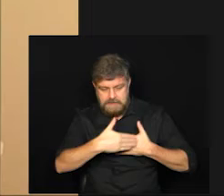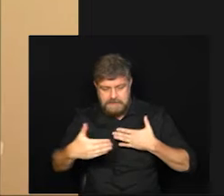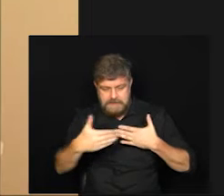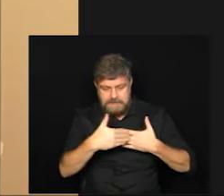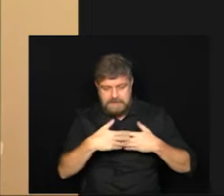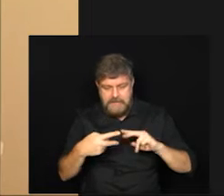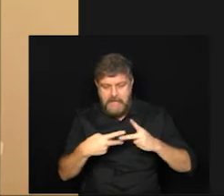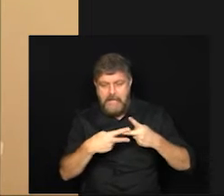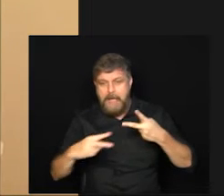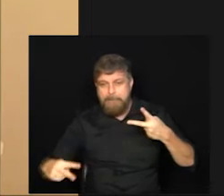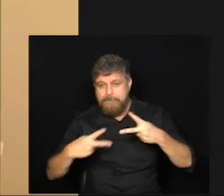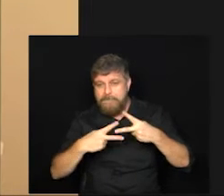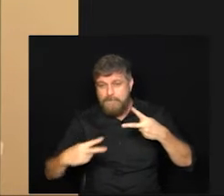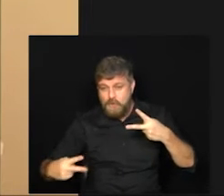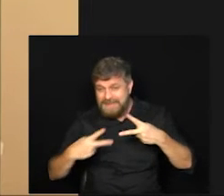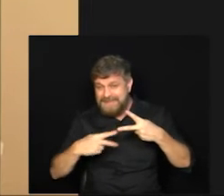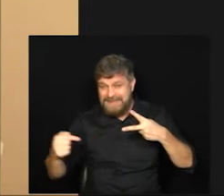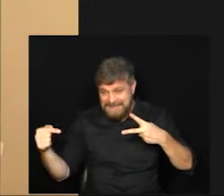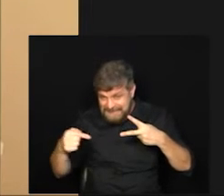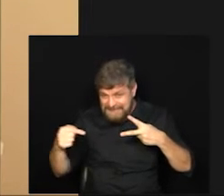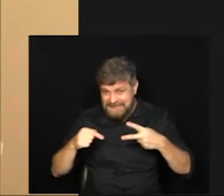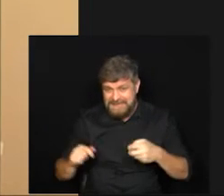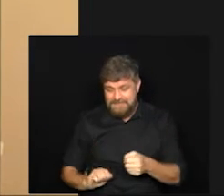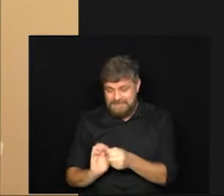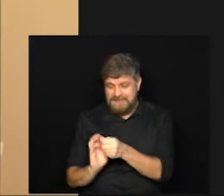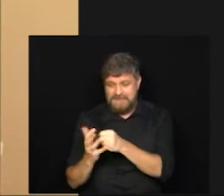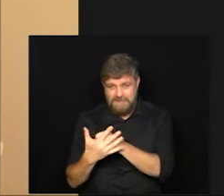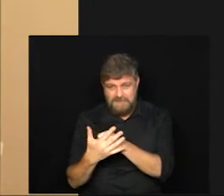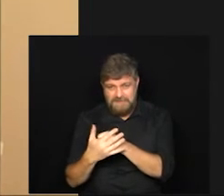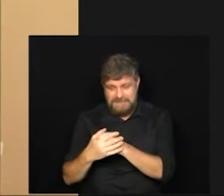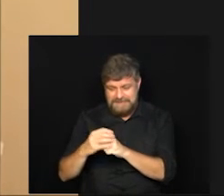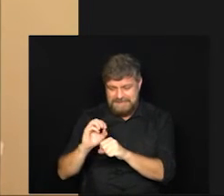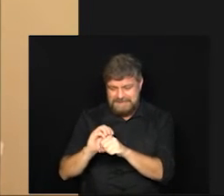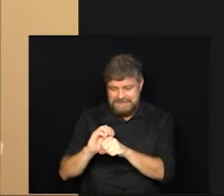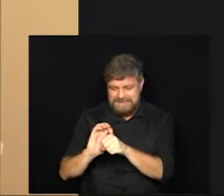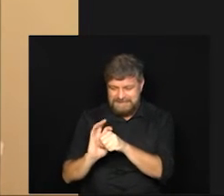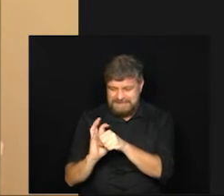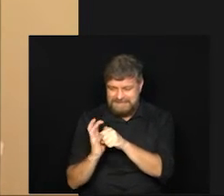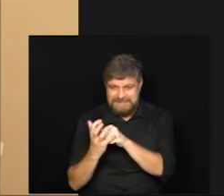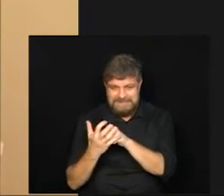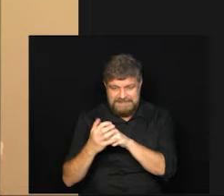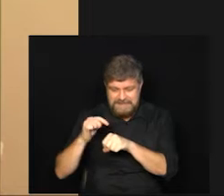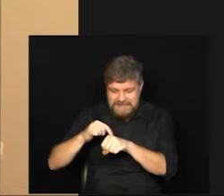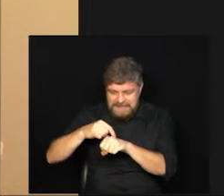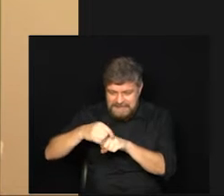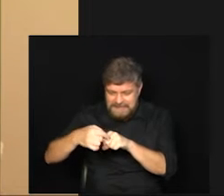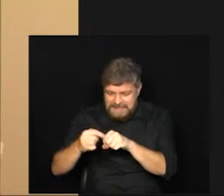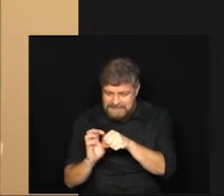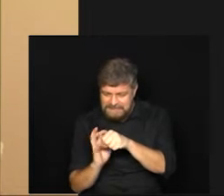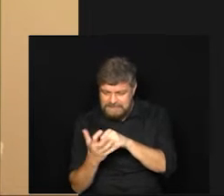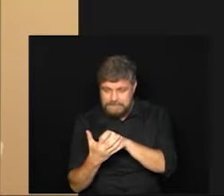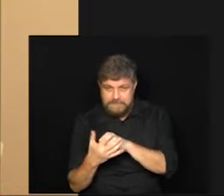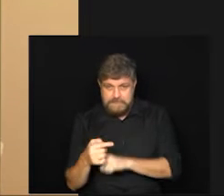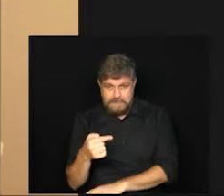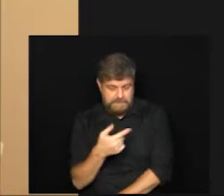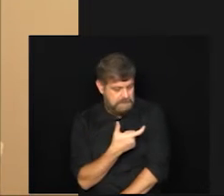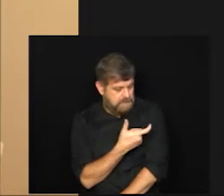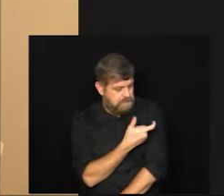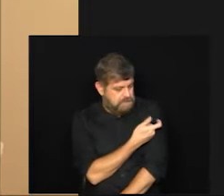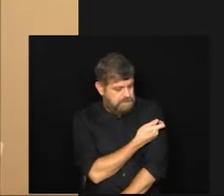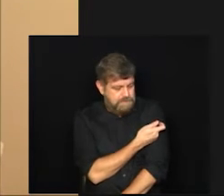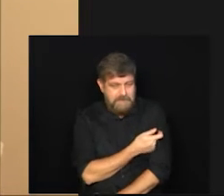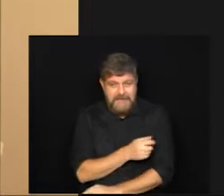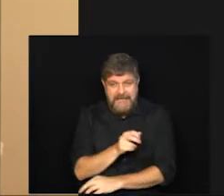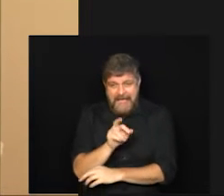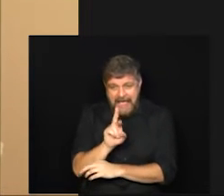spike que é a proteína da coroa do vírus e esse RNA mensageiro aí que